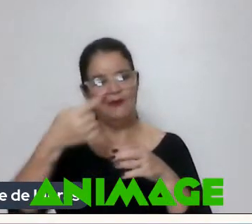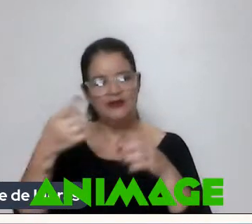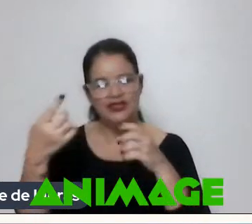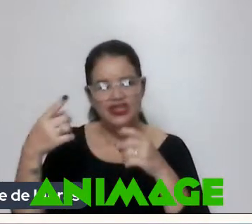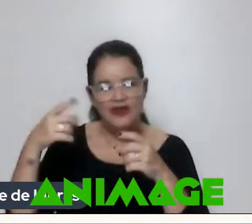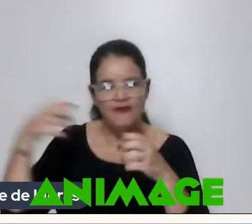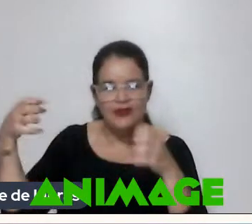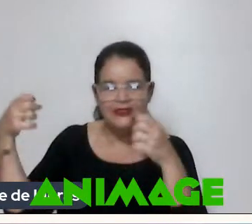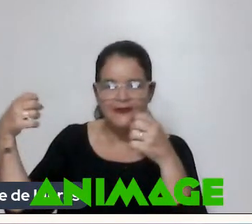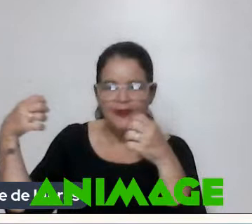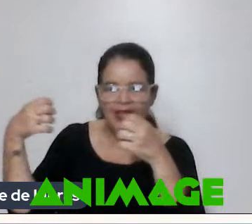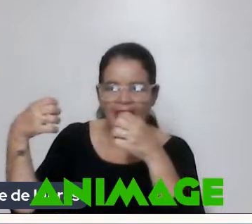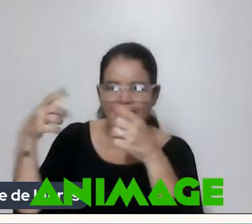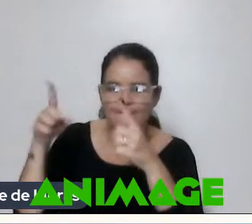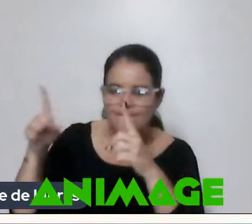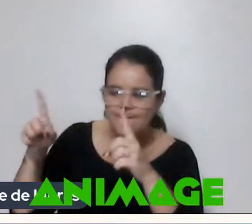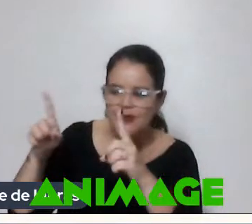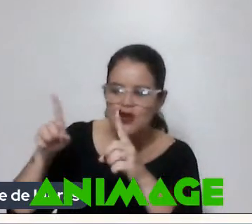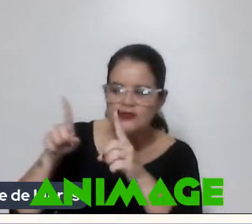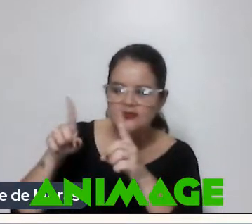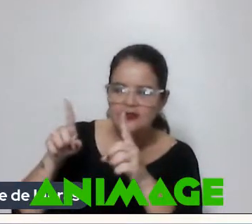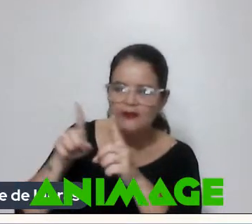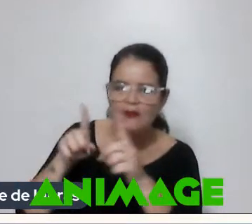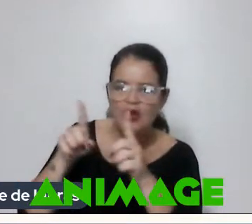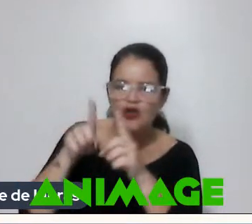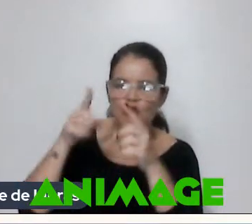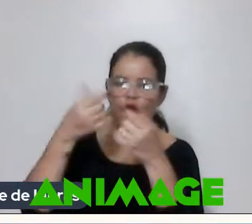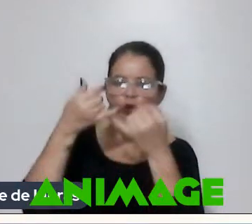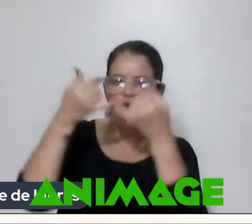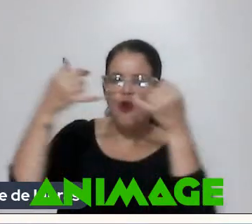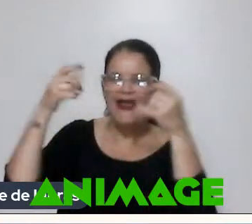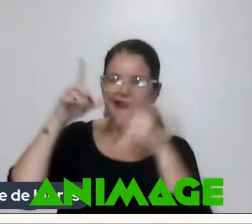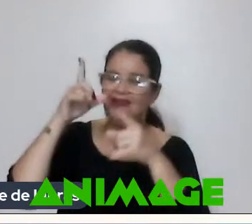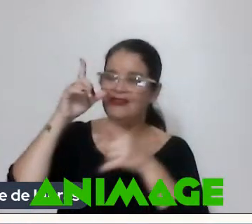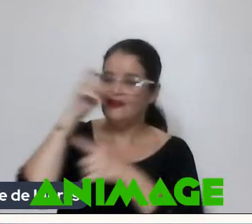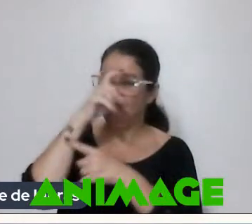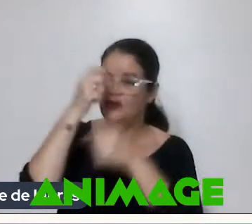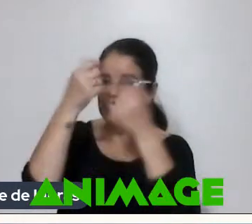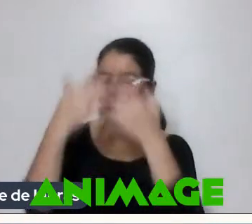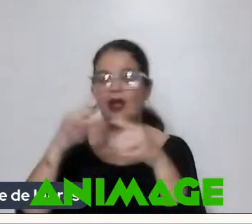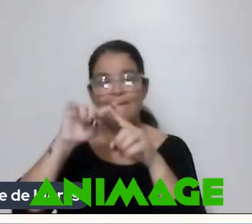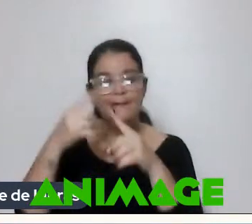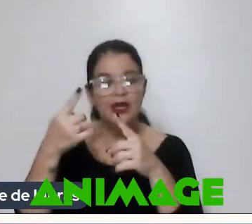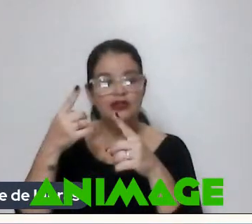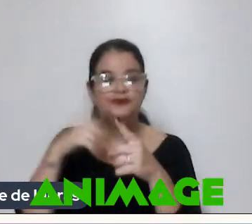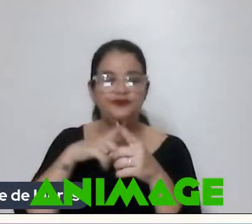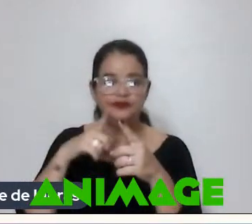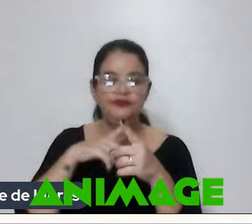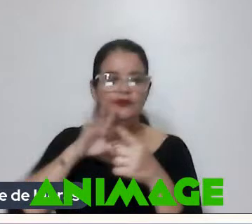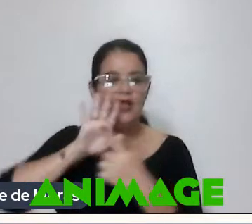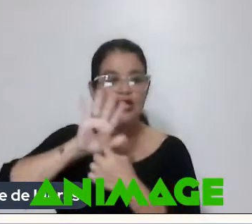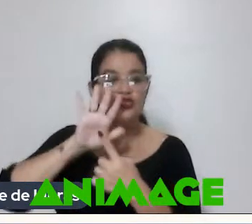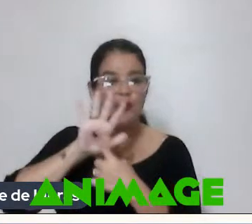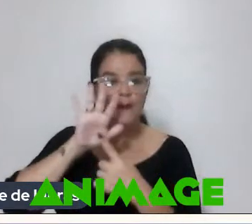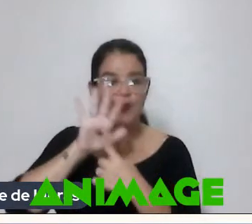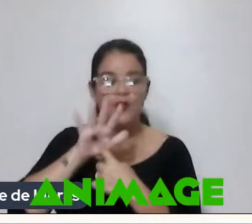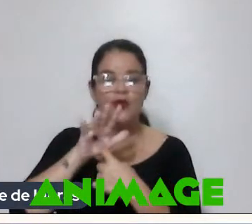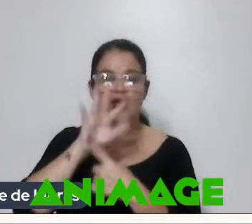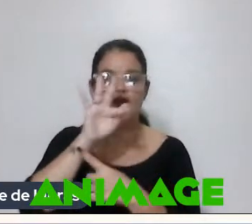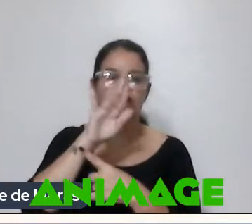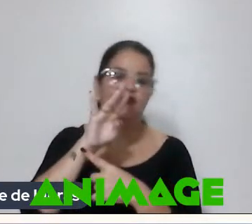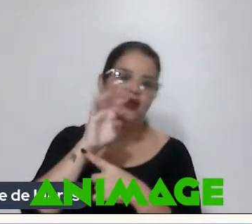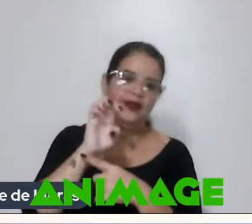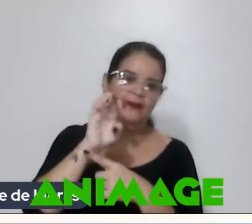Então rolava Uma varredura É meio complicado De explicar Mas rolava Uma varredura Que expunha Frame a frame